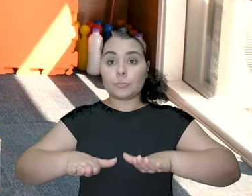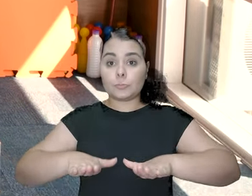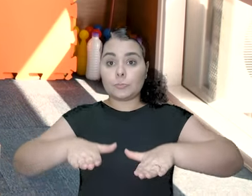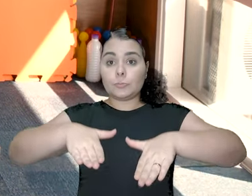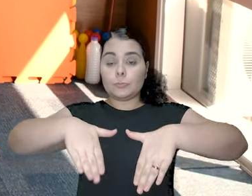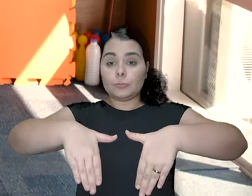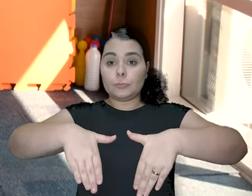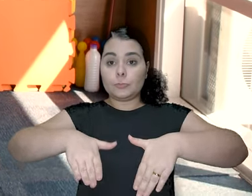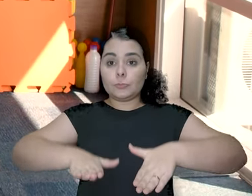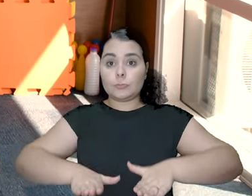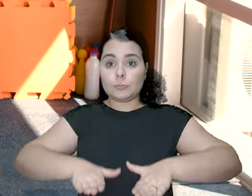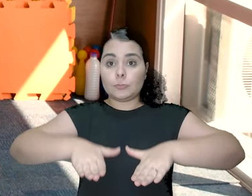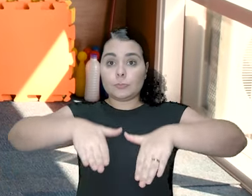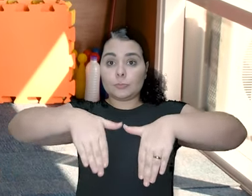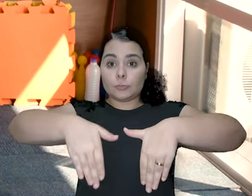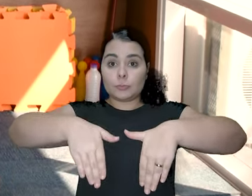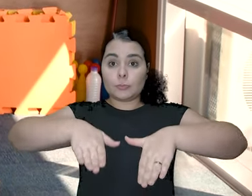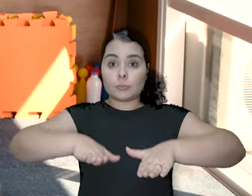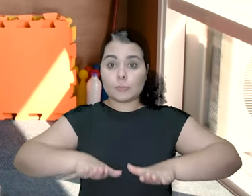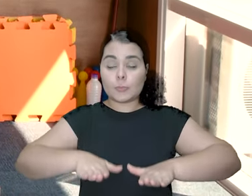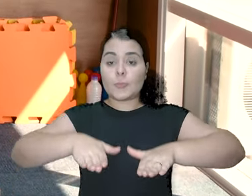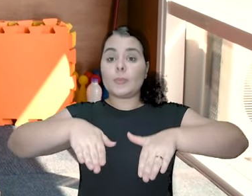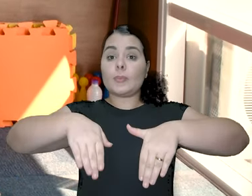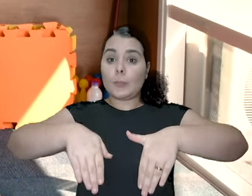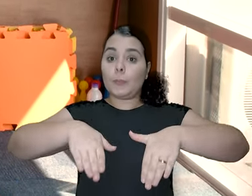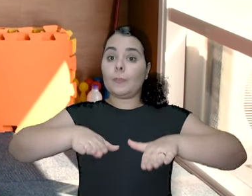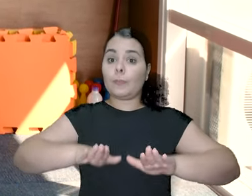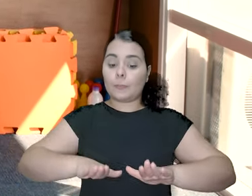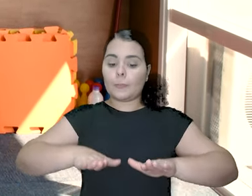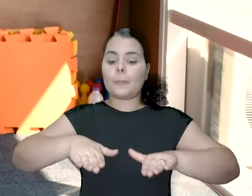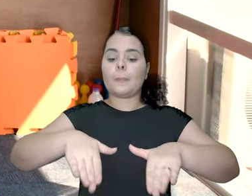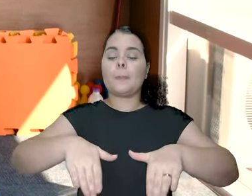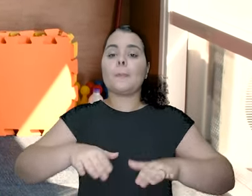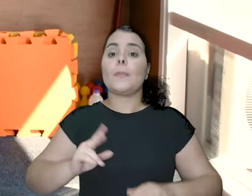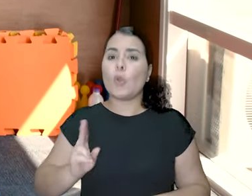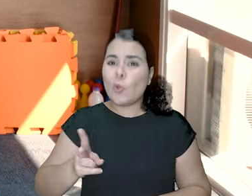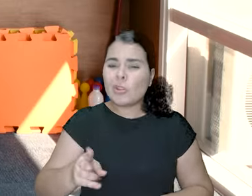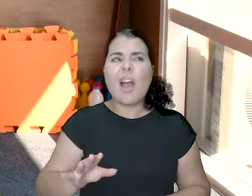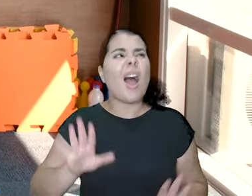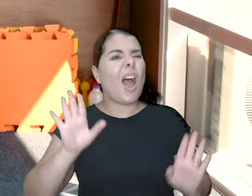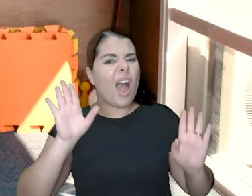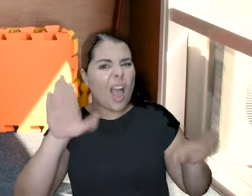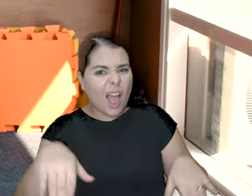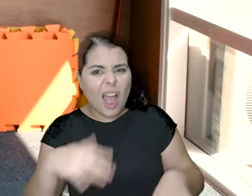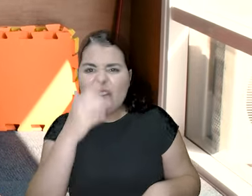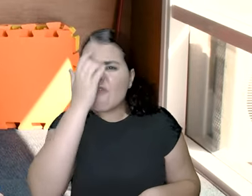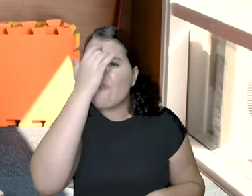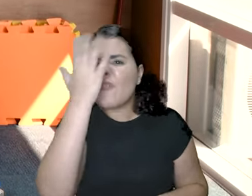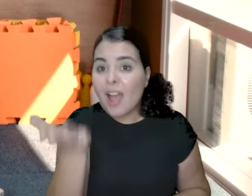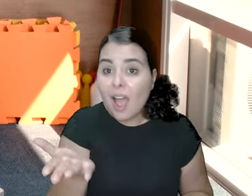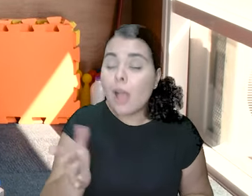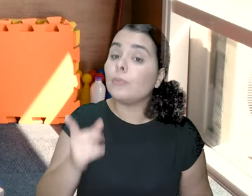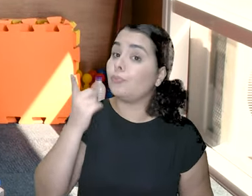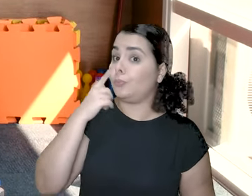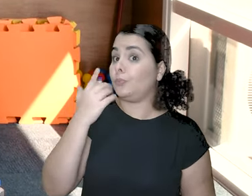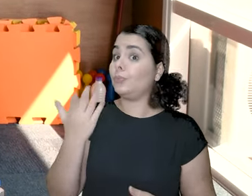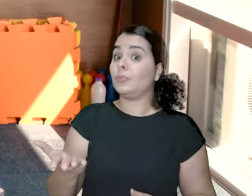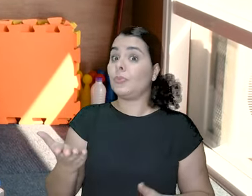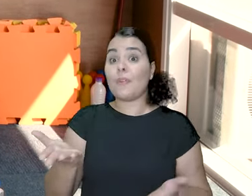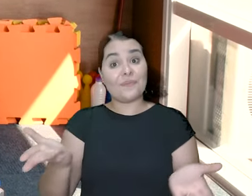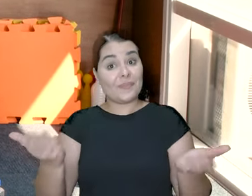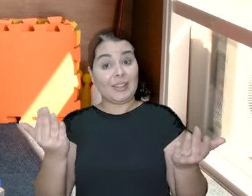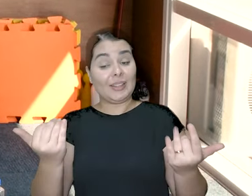Estou tirando os calcanhares do chão. Continua. Continua. Ah, está